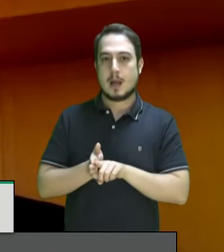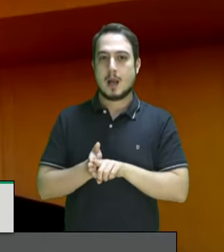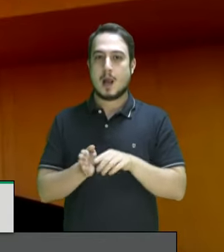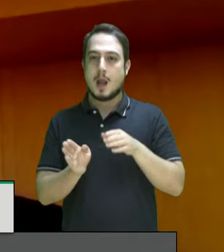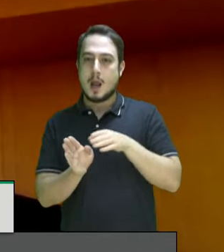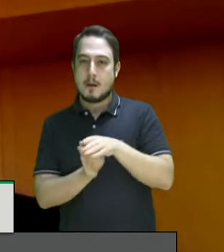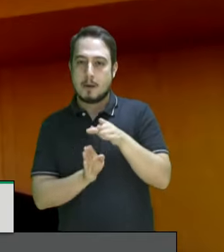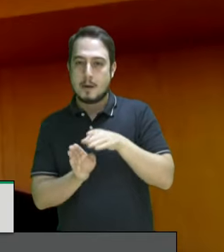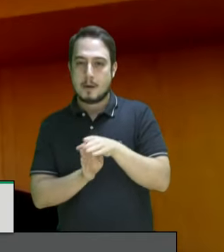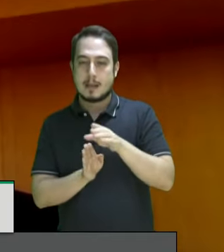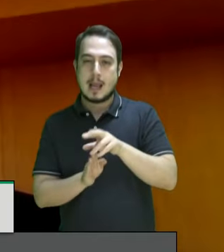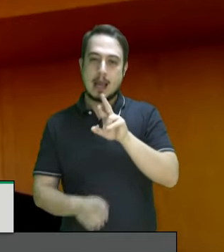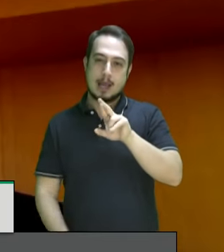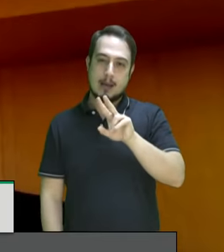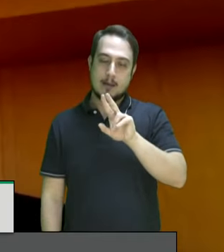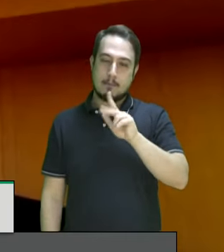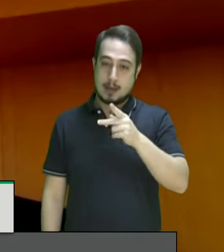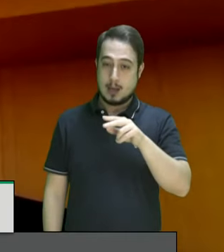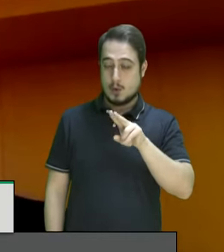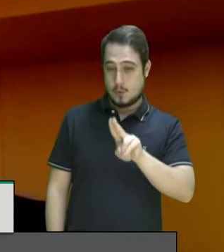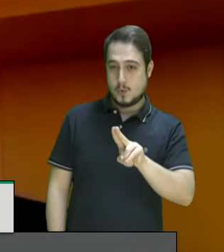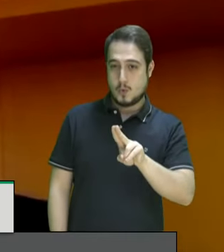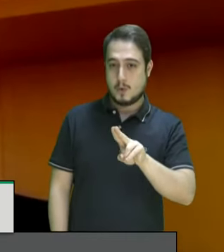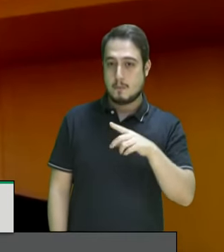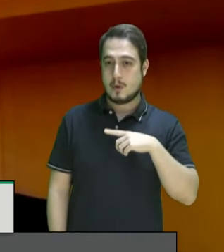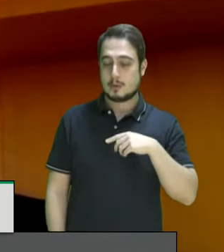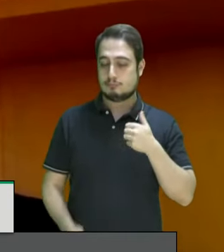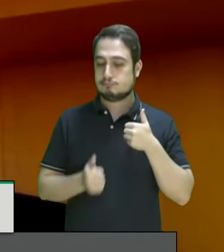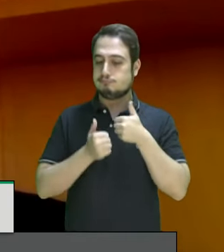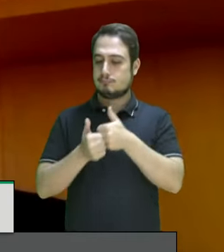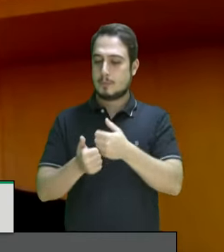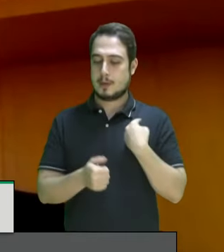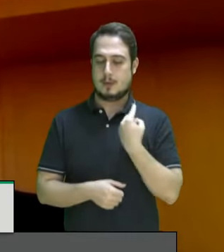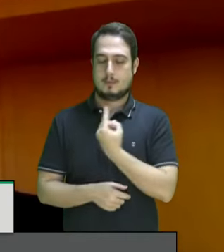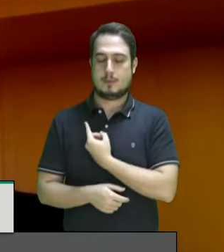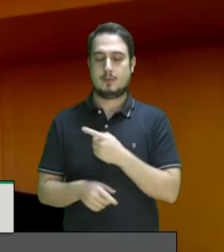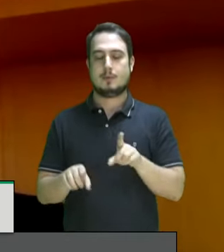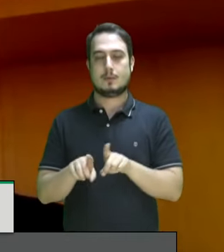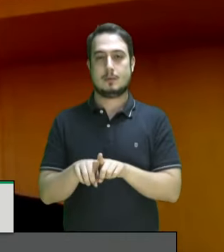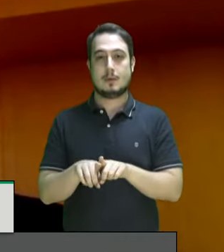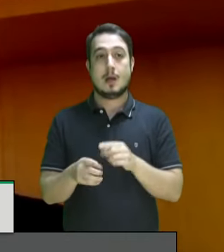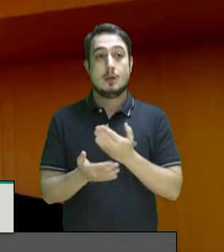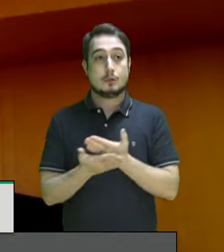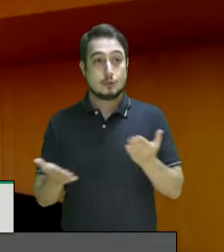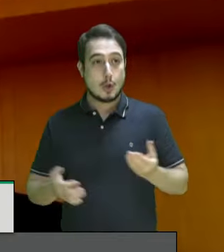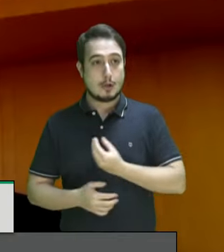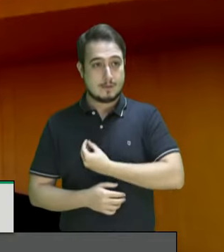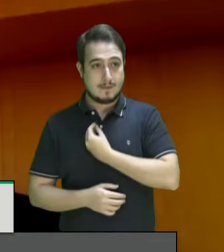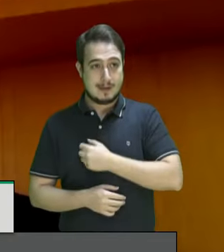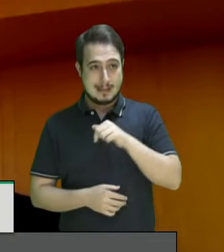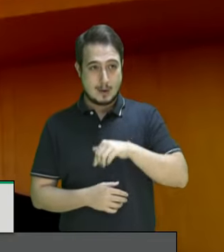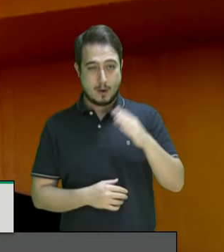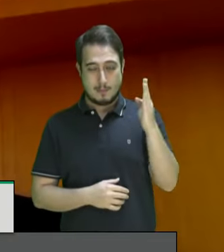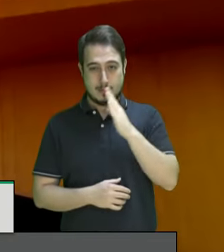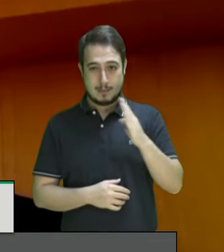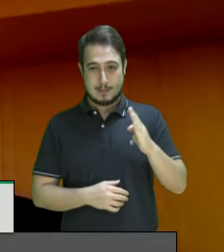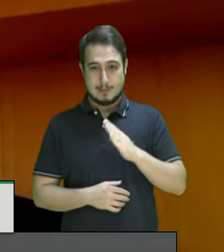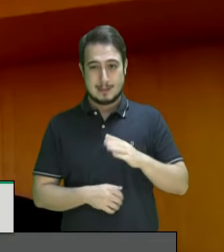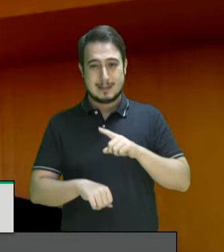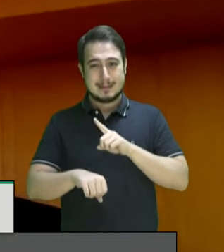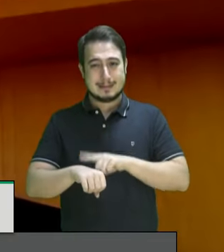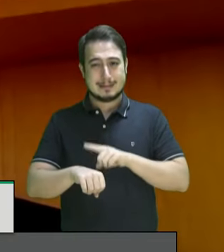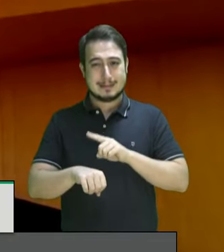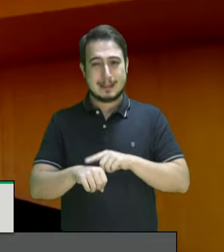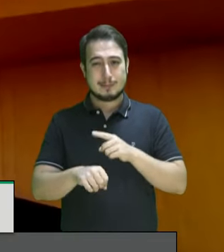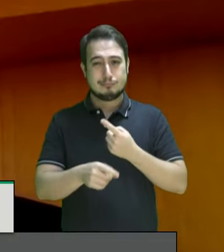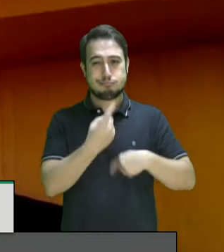possam ser acompanhadas por nós o que nós estamos vivendo no Brasil é um tempo de